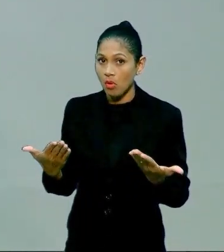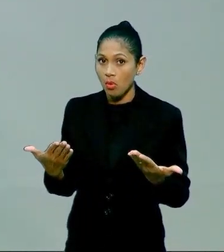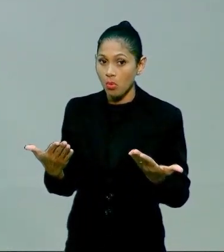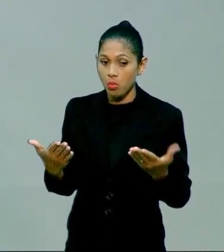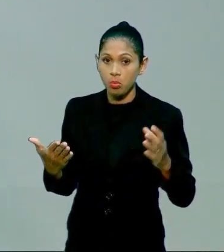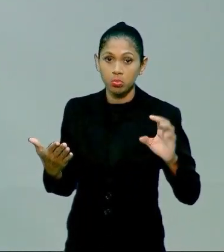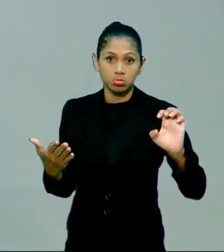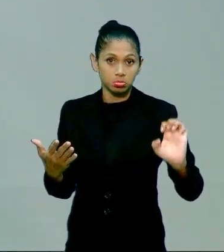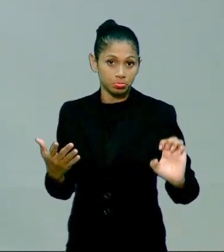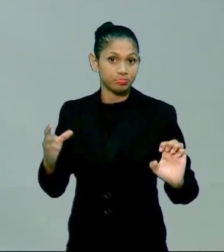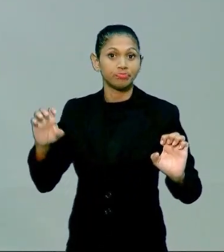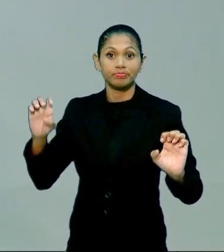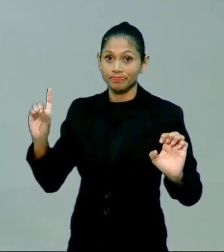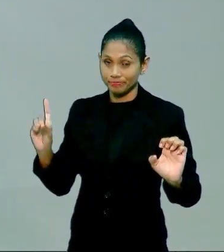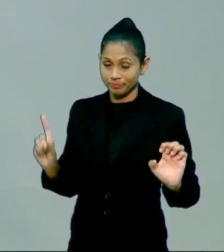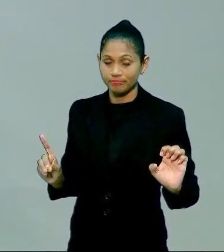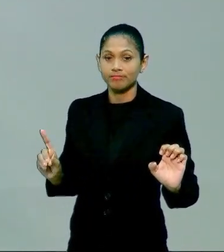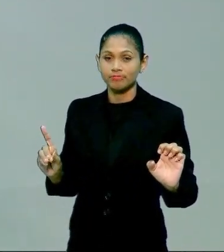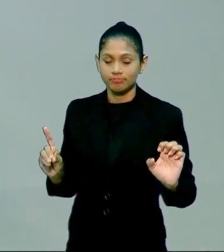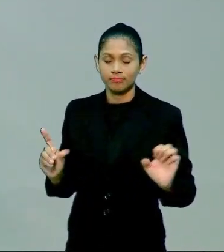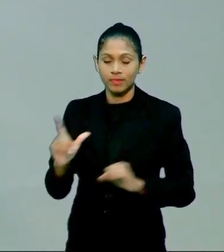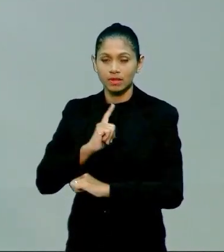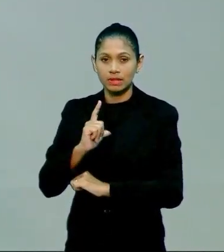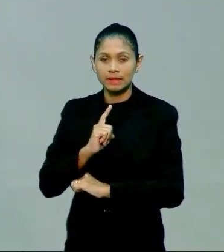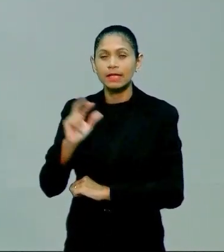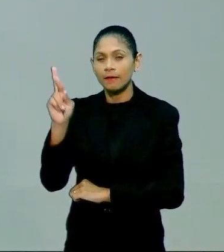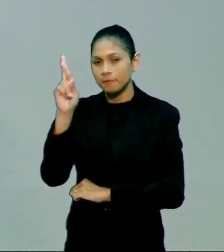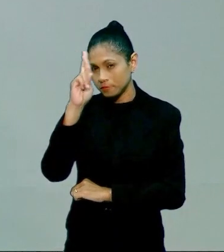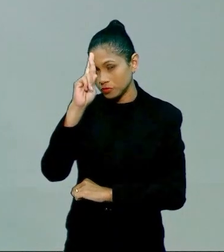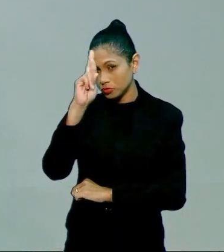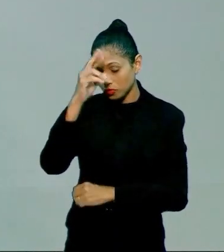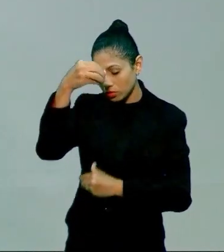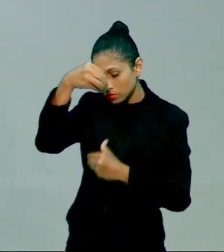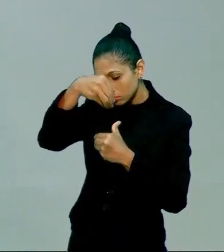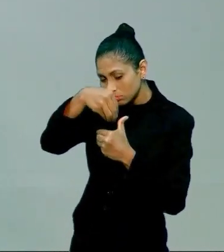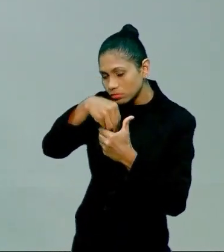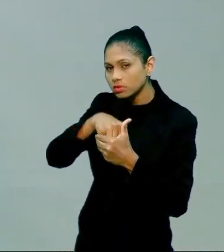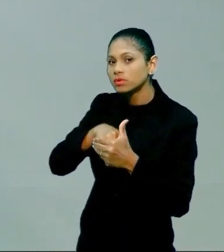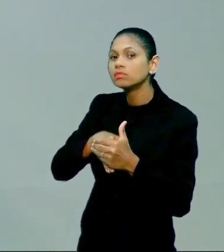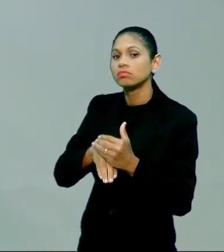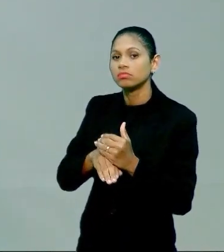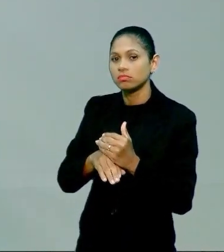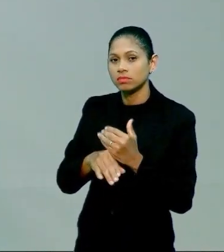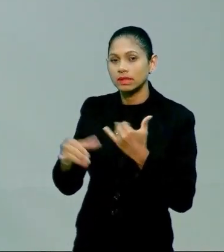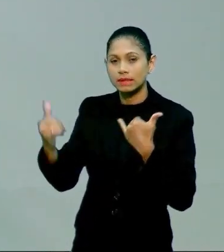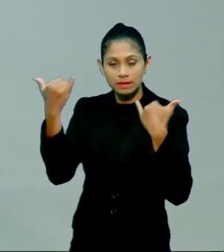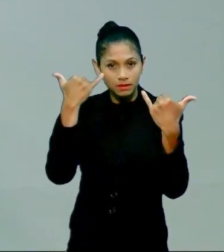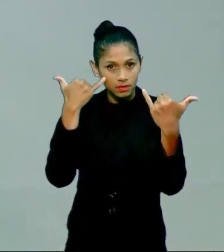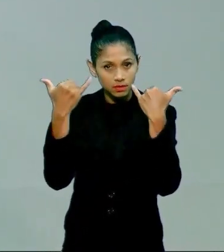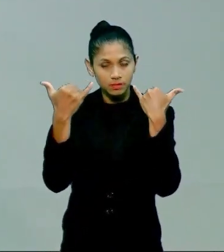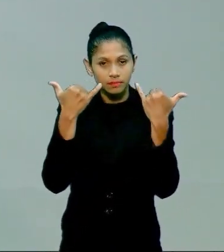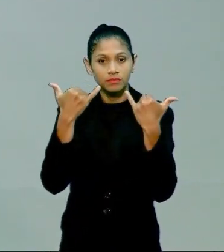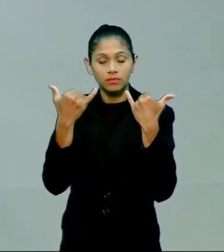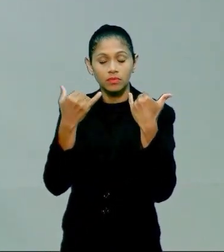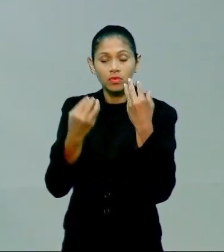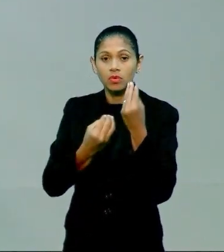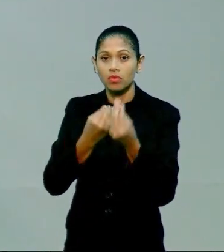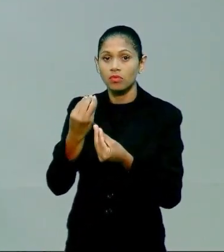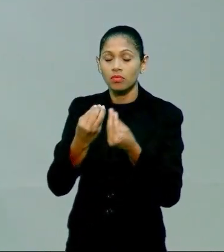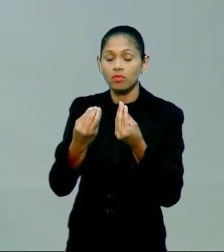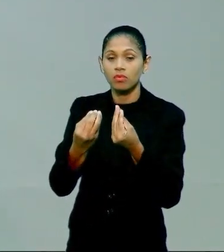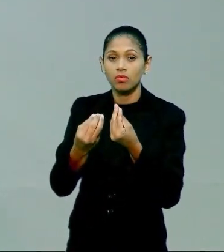brincadeira é feito um relato histórico é dado uma informação de como era o